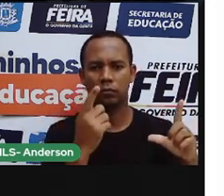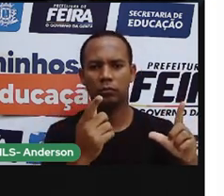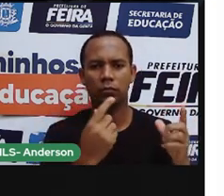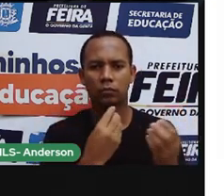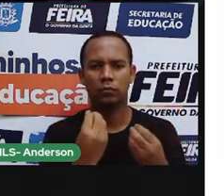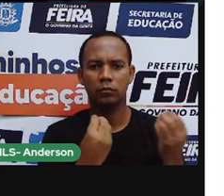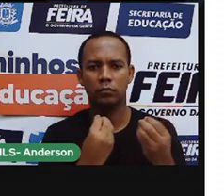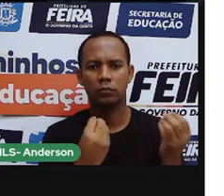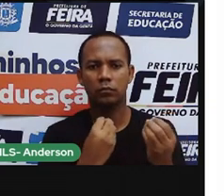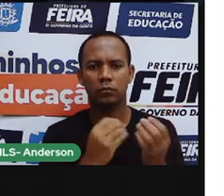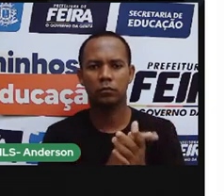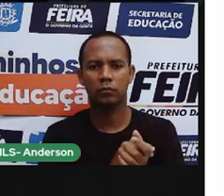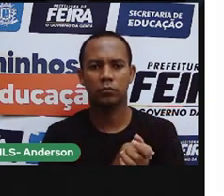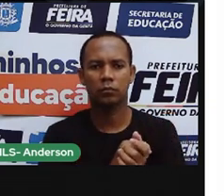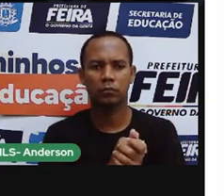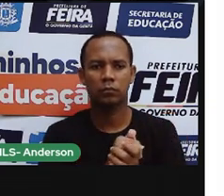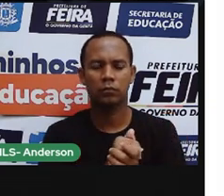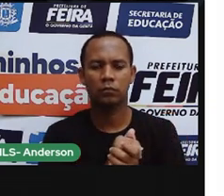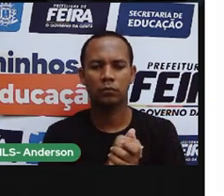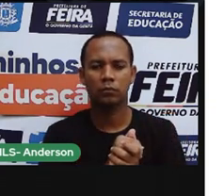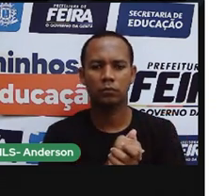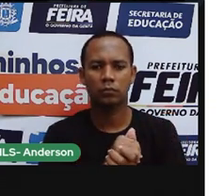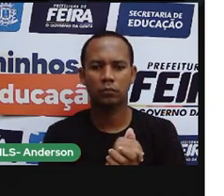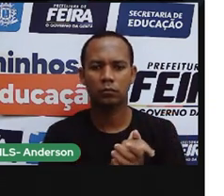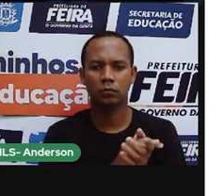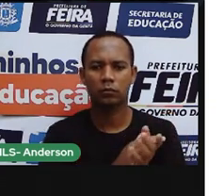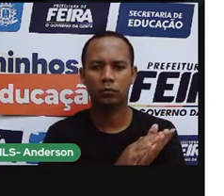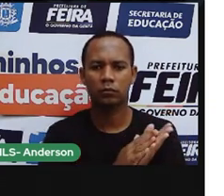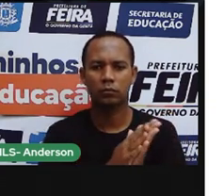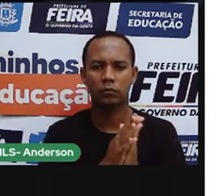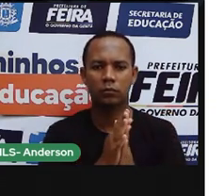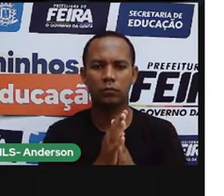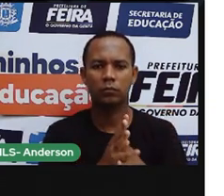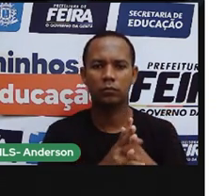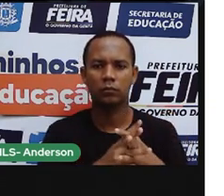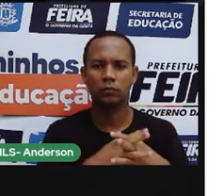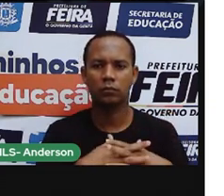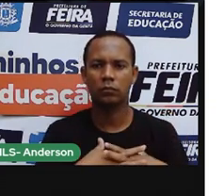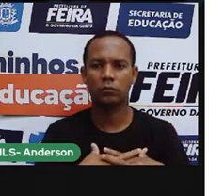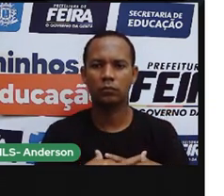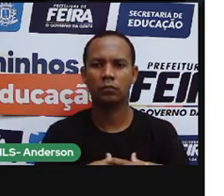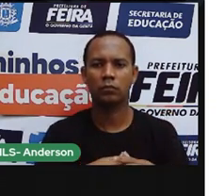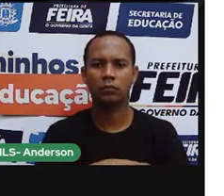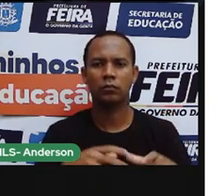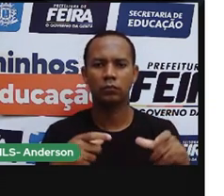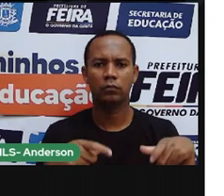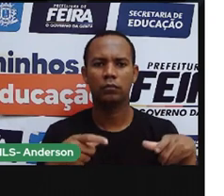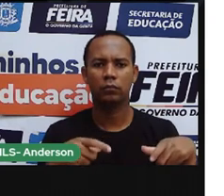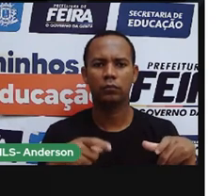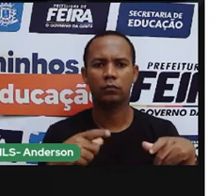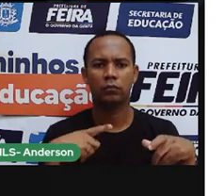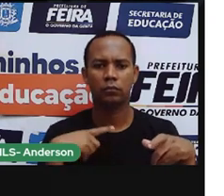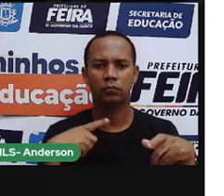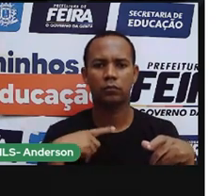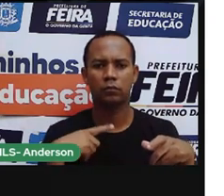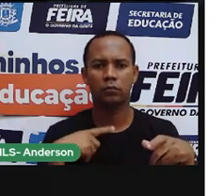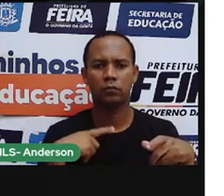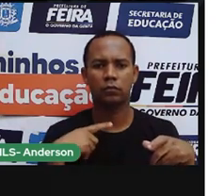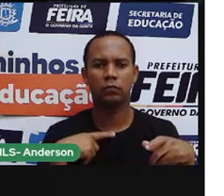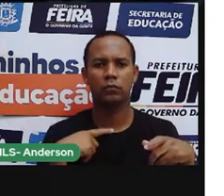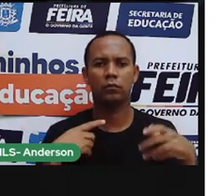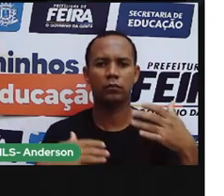retrata, na verdade, essa primeira missa que foi lá, para lado de Porto Seguro, né? Que até hoje, na verdade, é a cidade